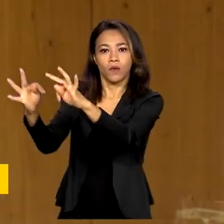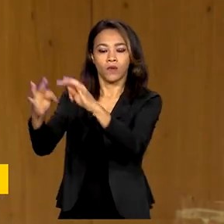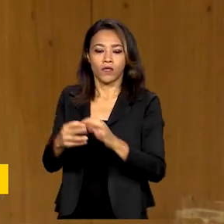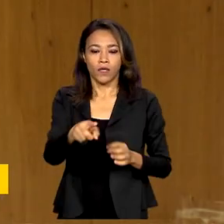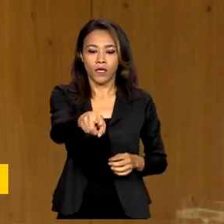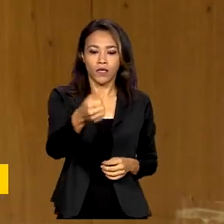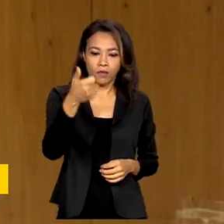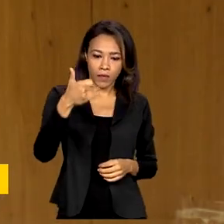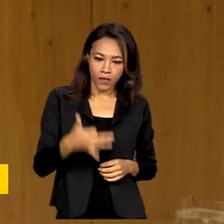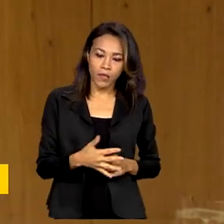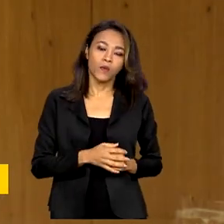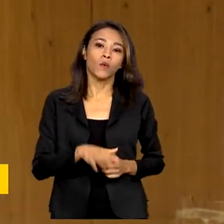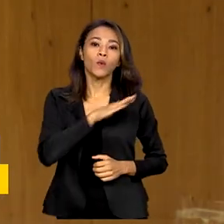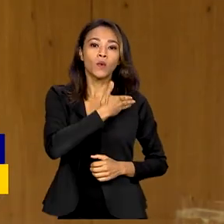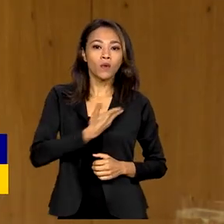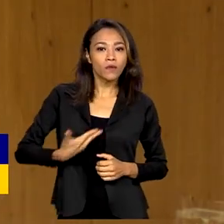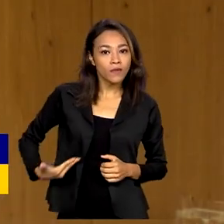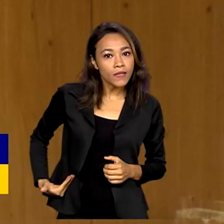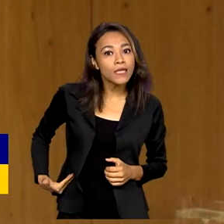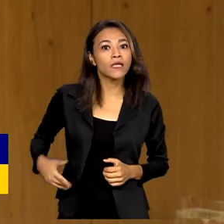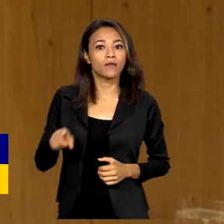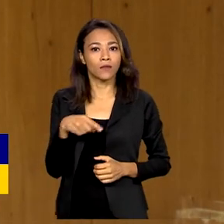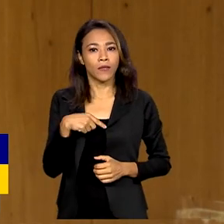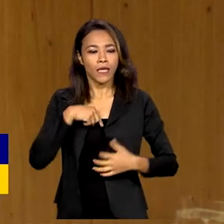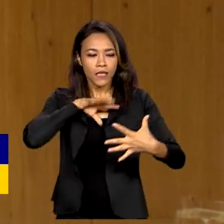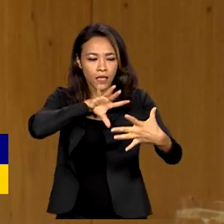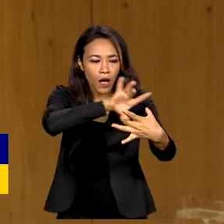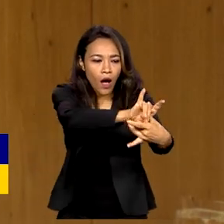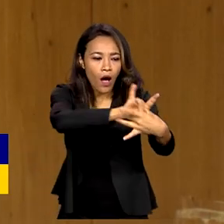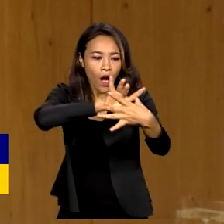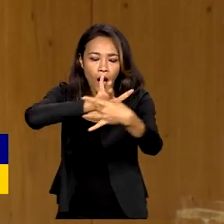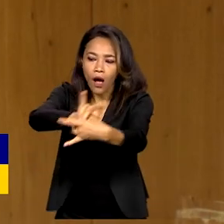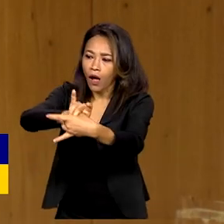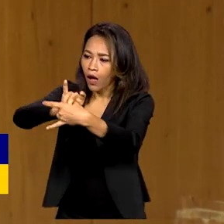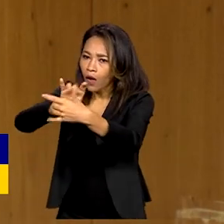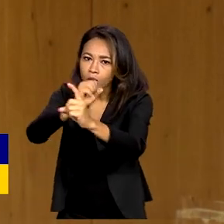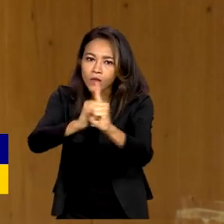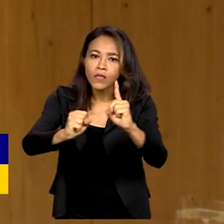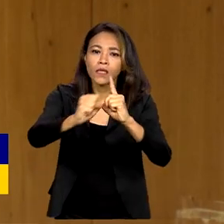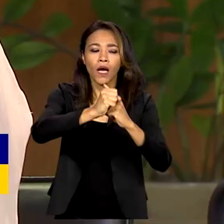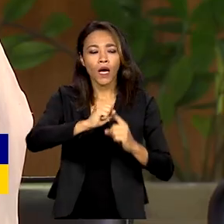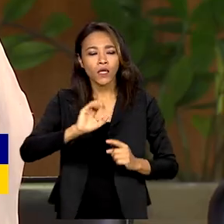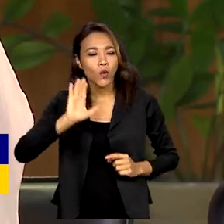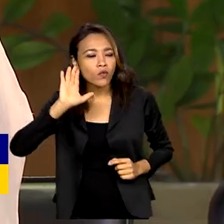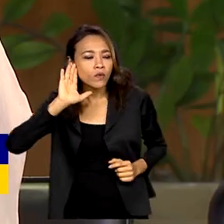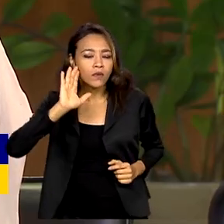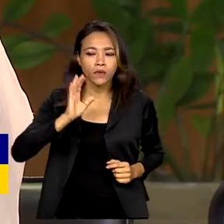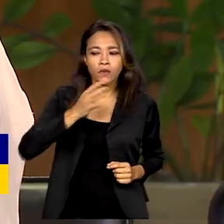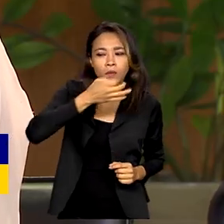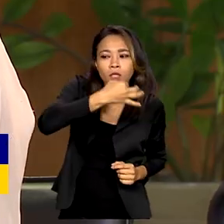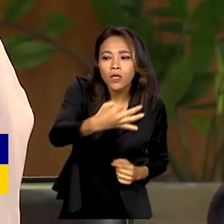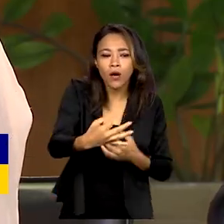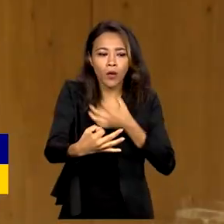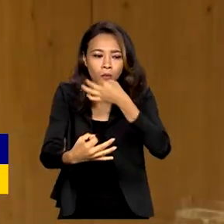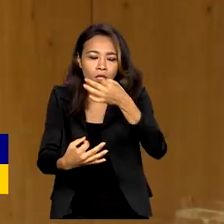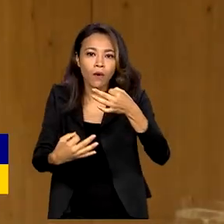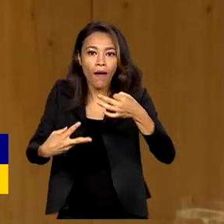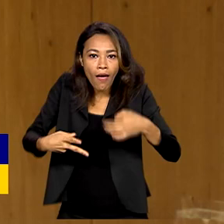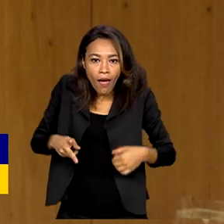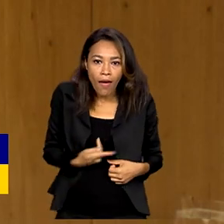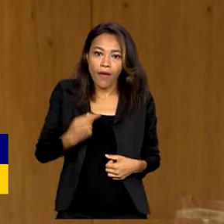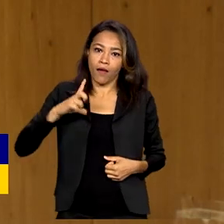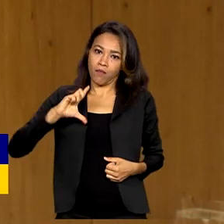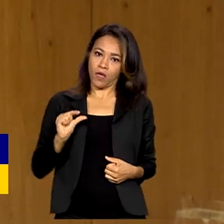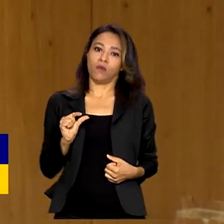governo moderno, ele interage com a sociedade civil. Ouvindo mais, ele vai errar menos. Da